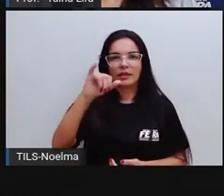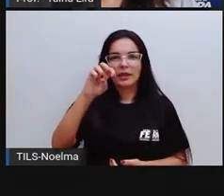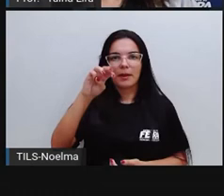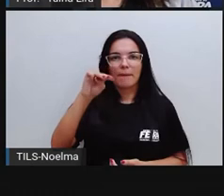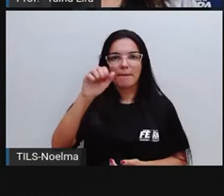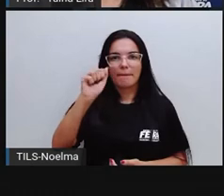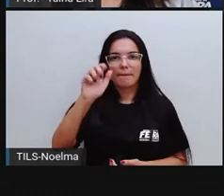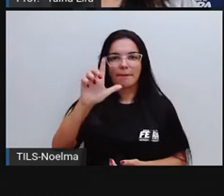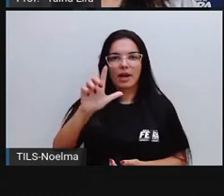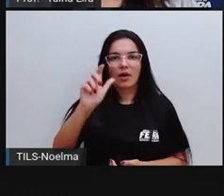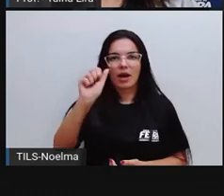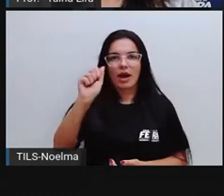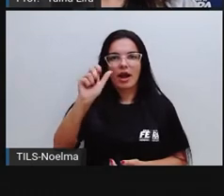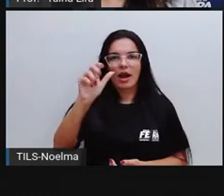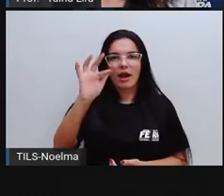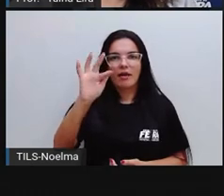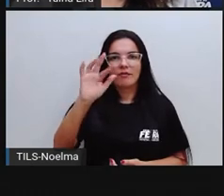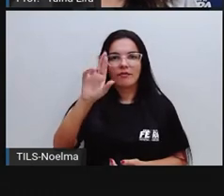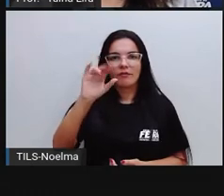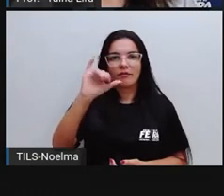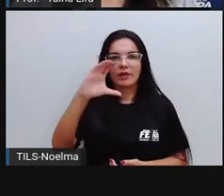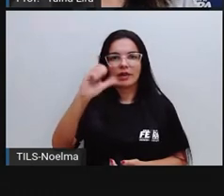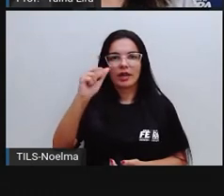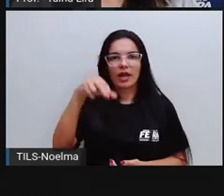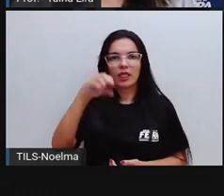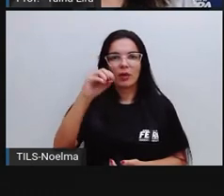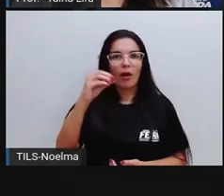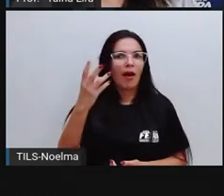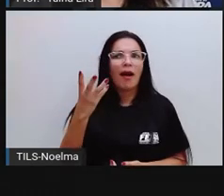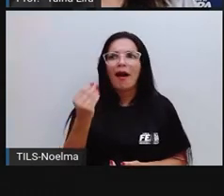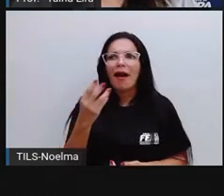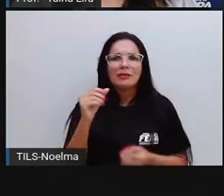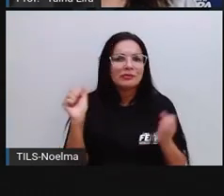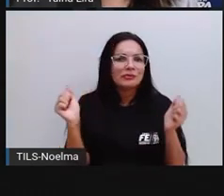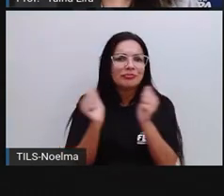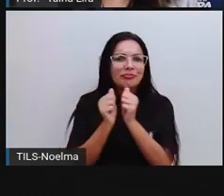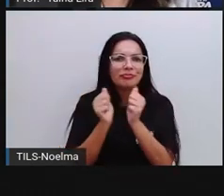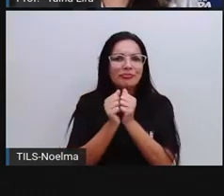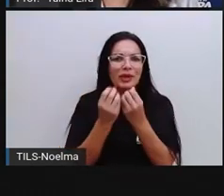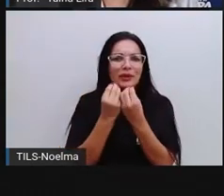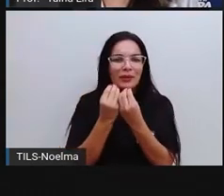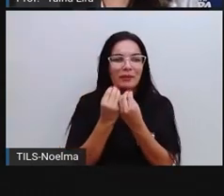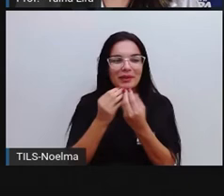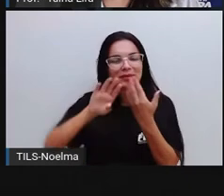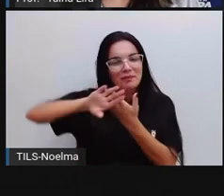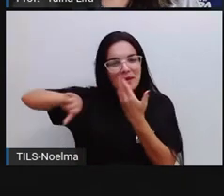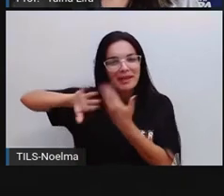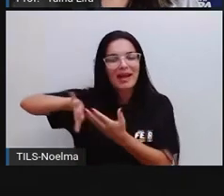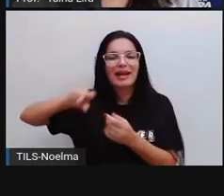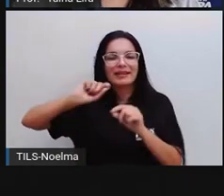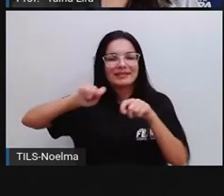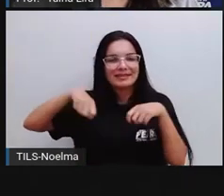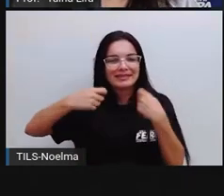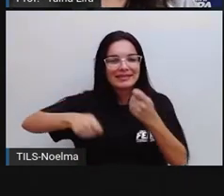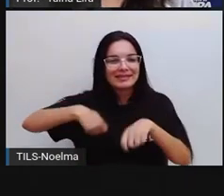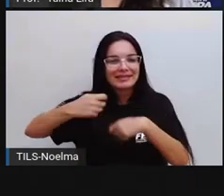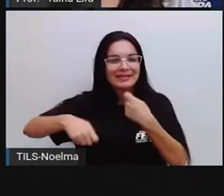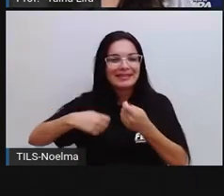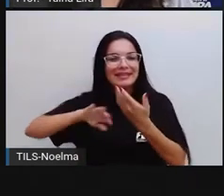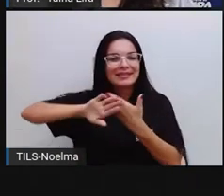africano. Então, ó, vamos escrever. O gorila é um animal africano.